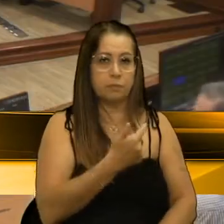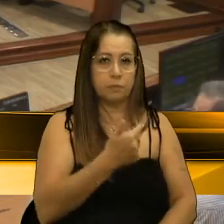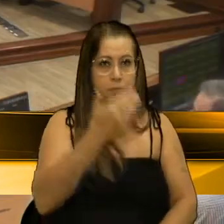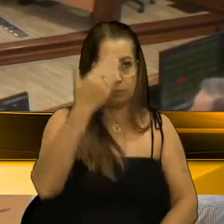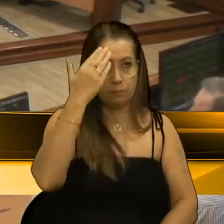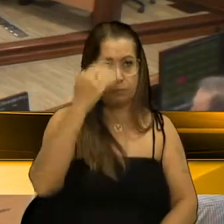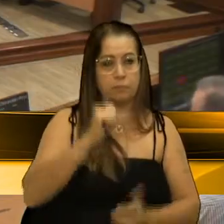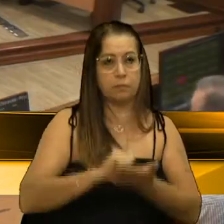presidente.